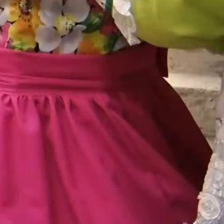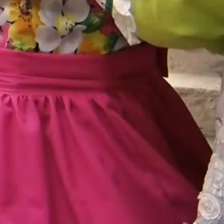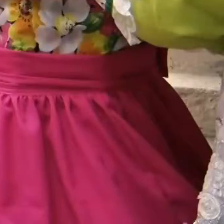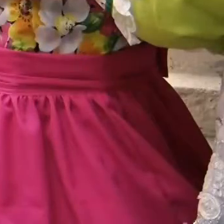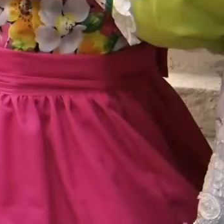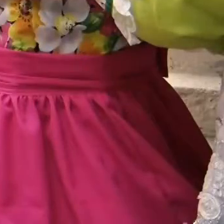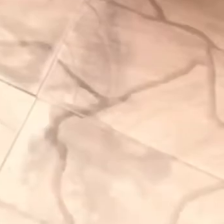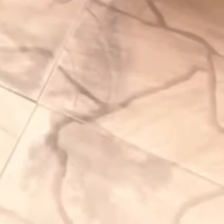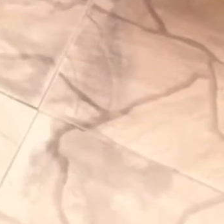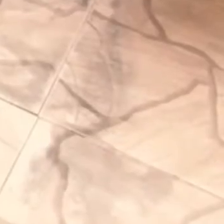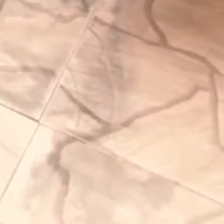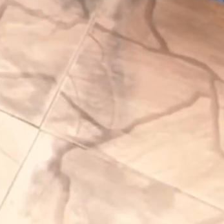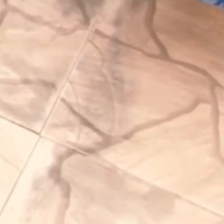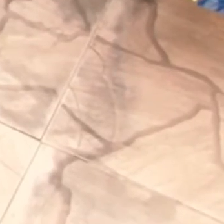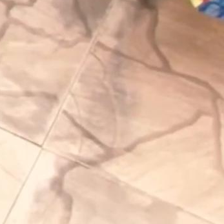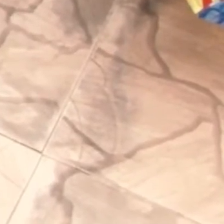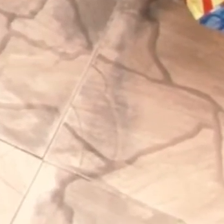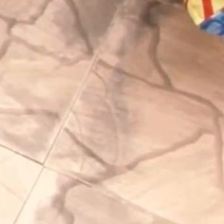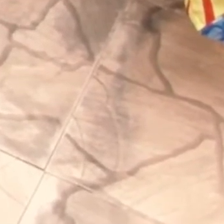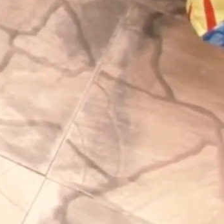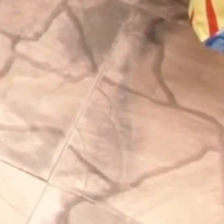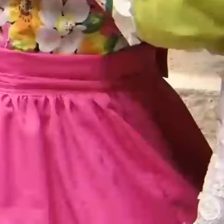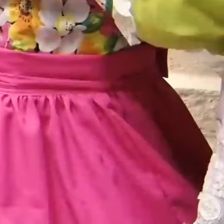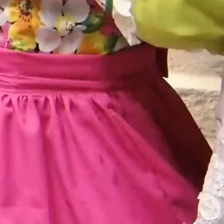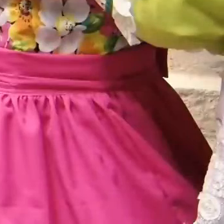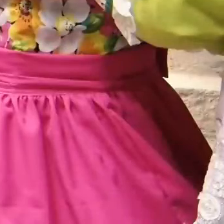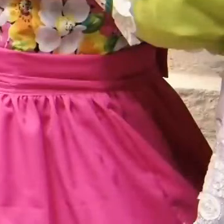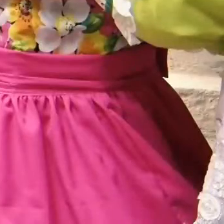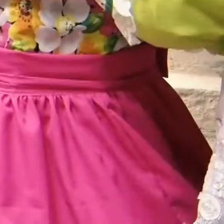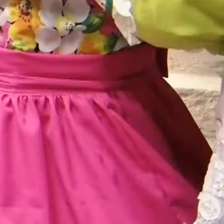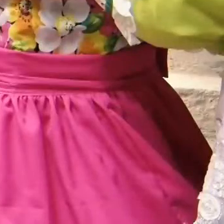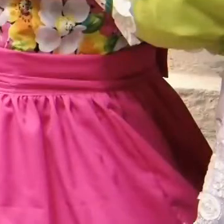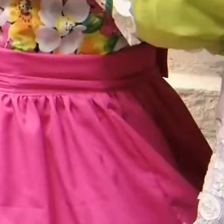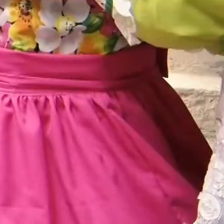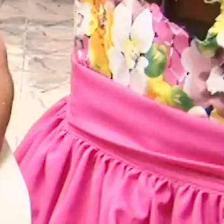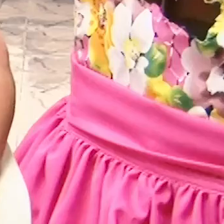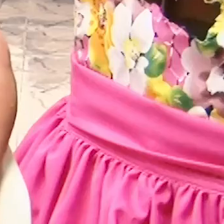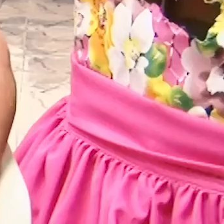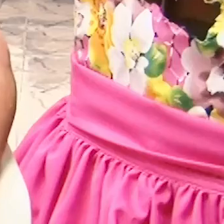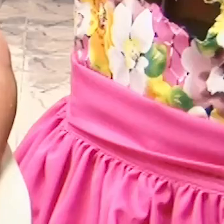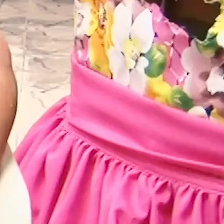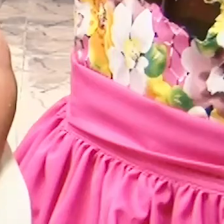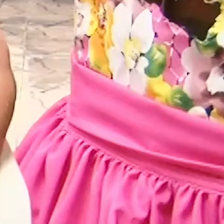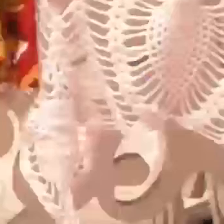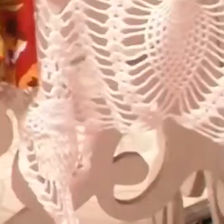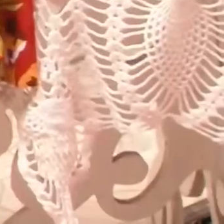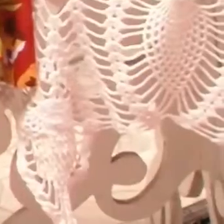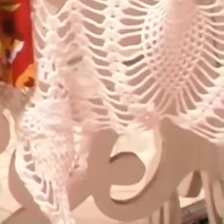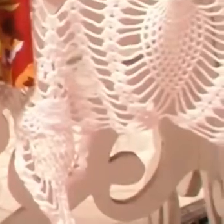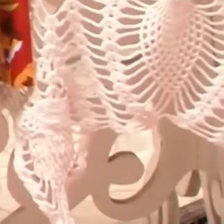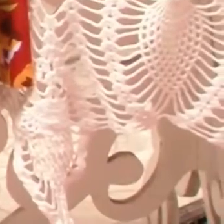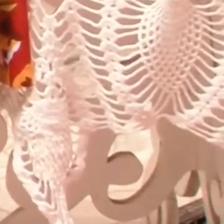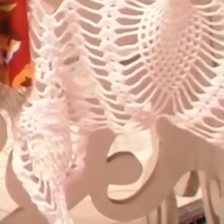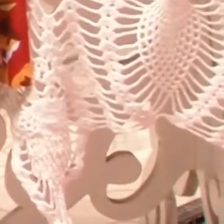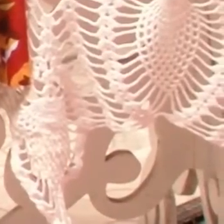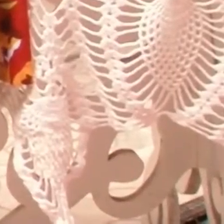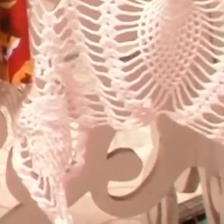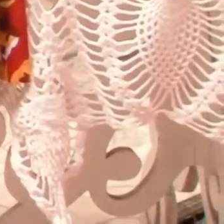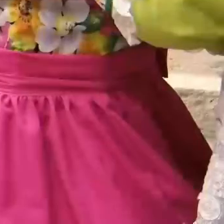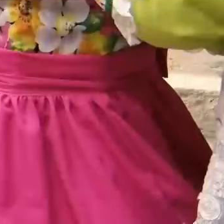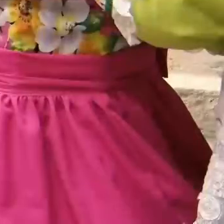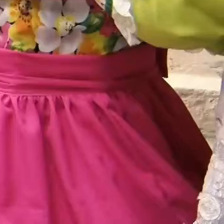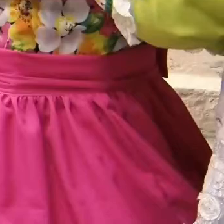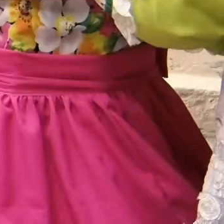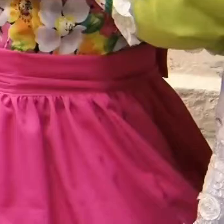a quadrilha, aí optei para a Batucada. Hoje, aqui na instância, tem 11 Batucada, mas a minha é a segunda mais